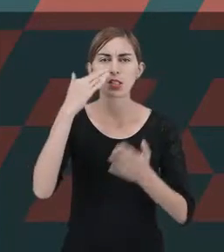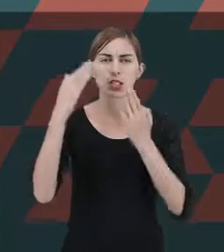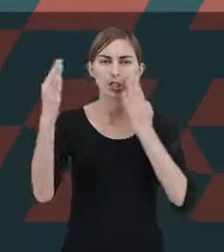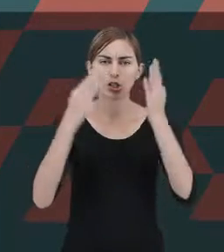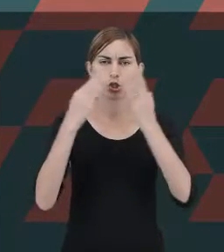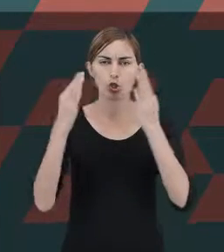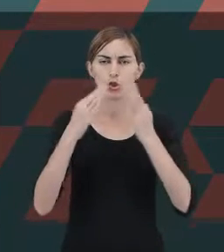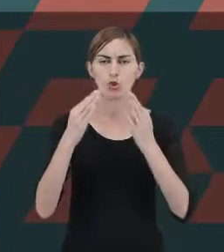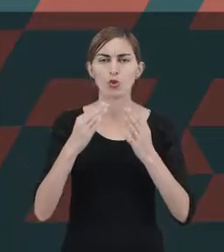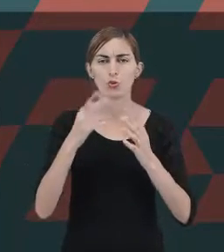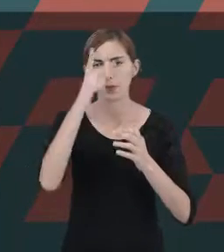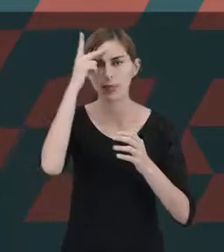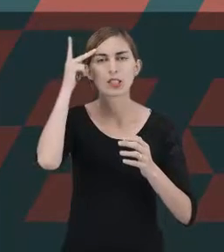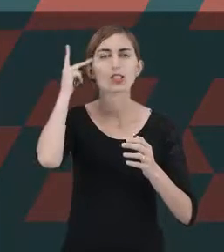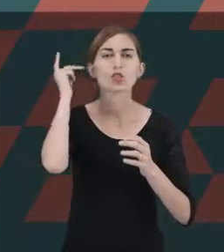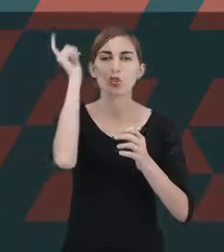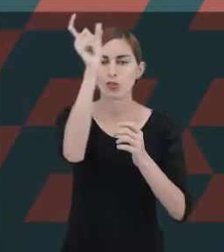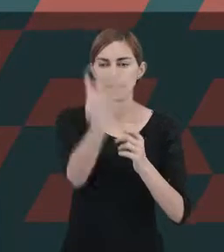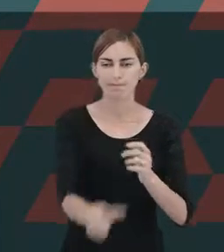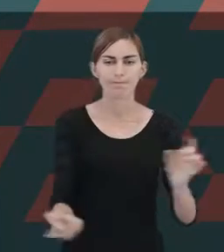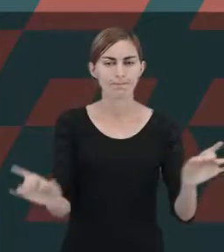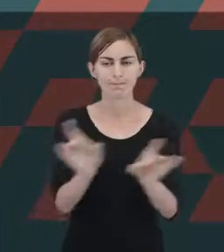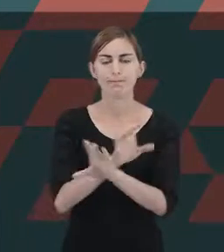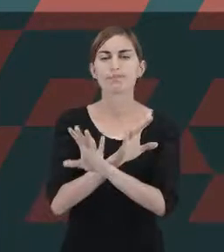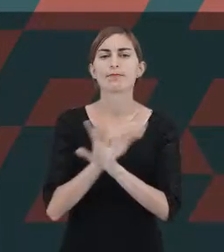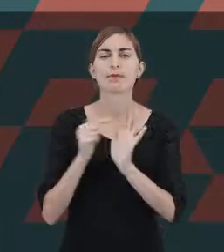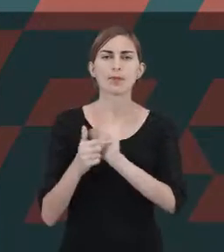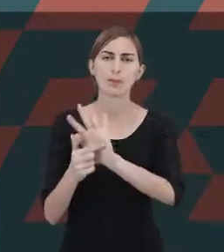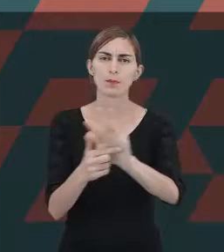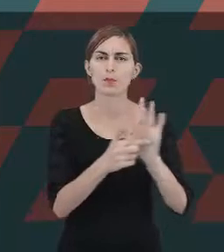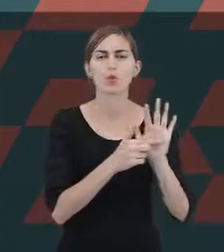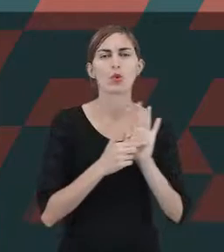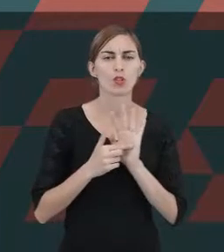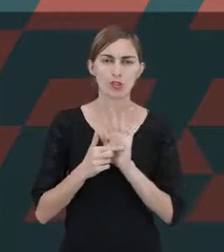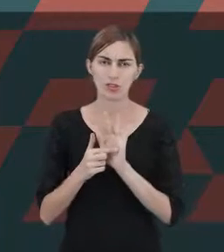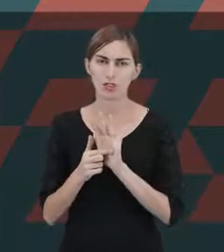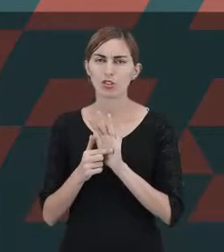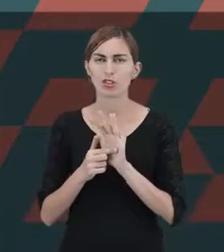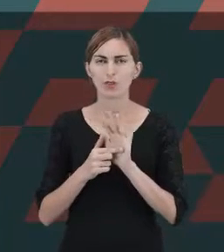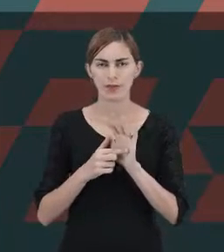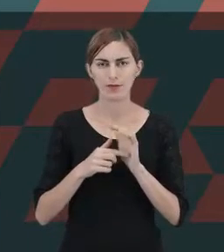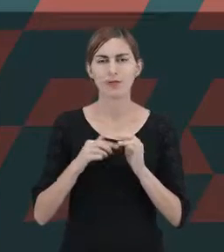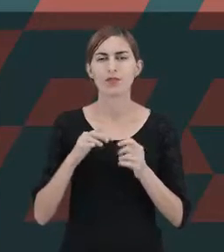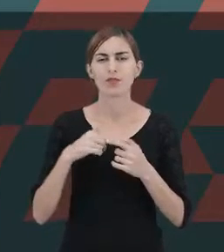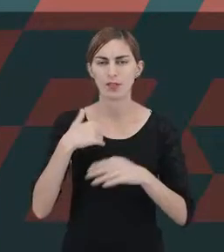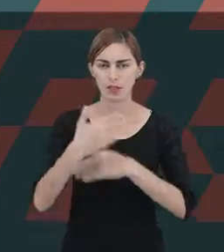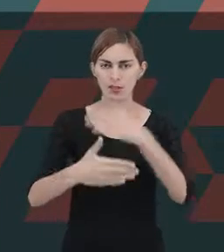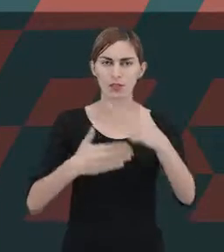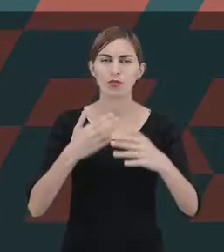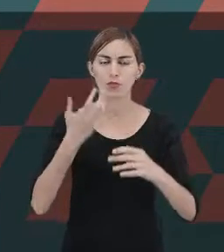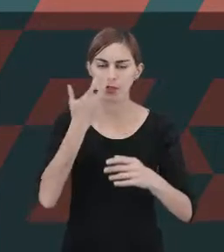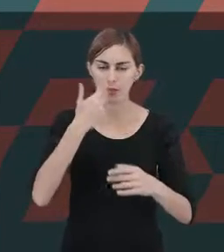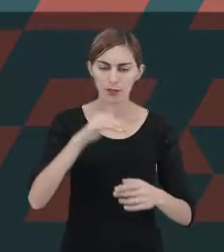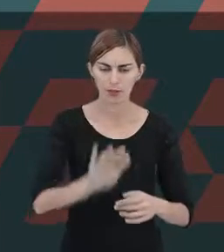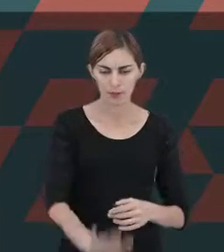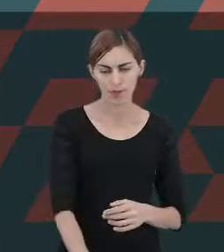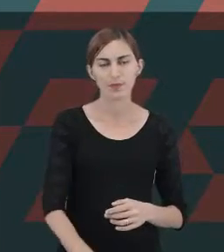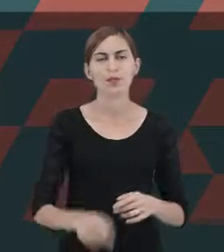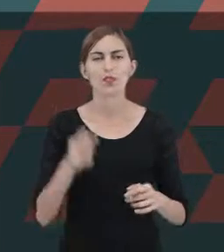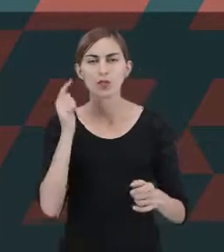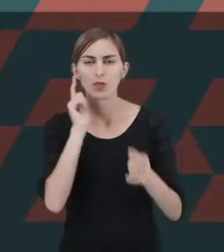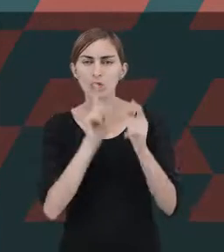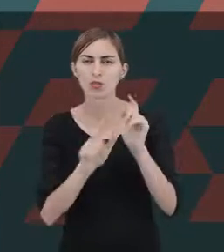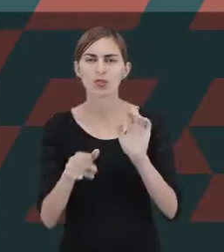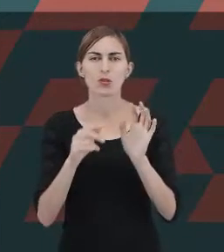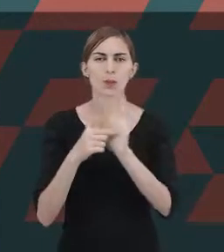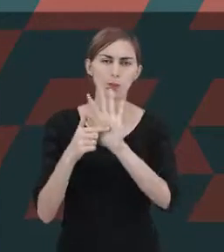pessoa completa. Ou seja, ele apresenta campos funcionais para o desenvolvimento infantil e conseguiu estabelecer